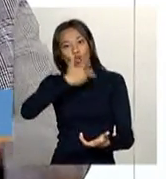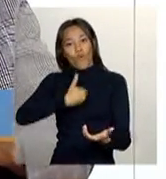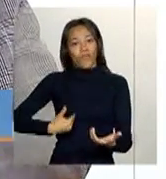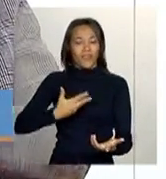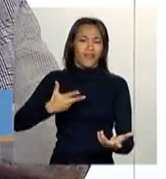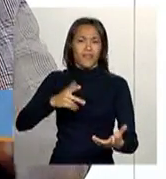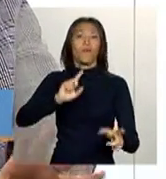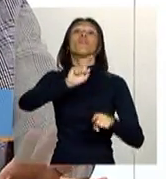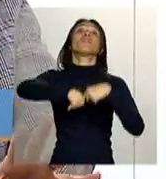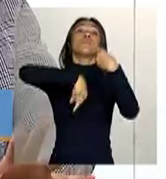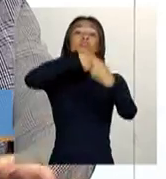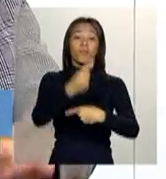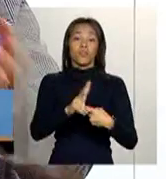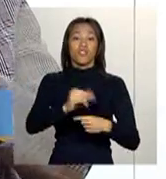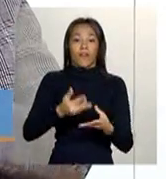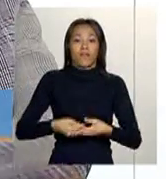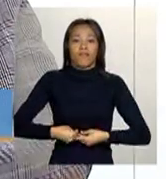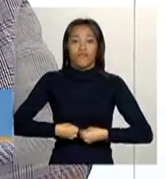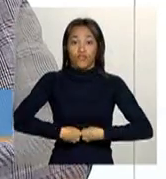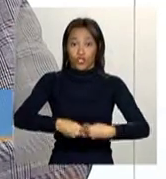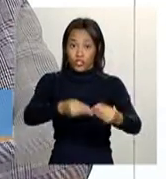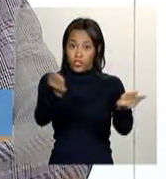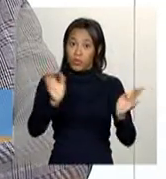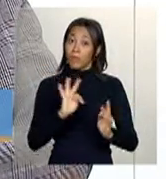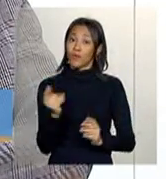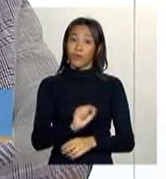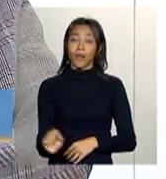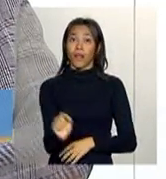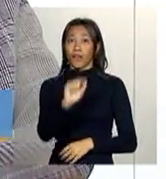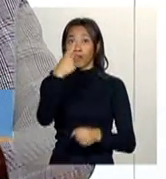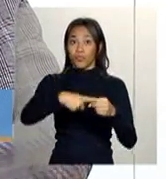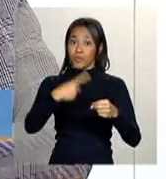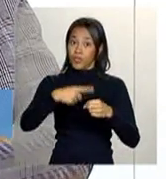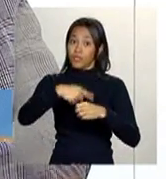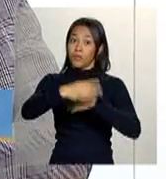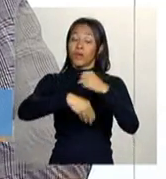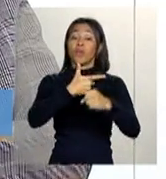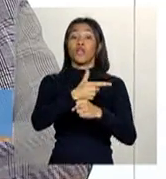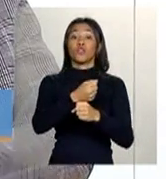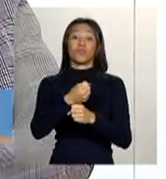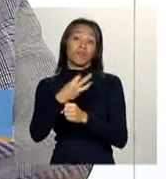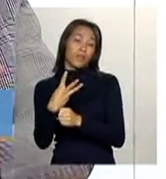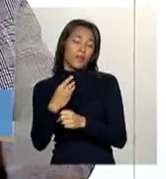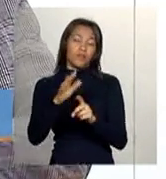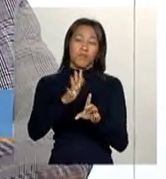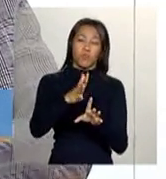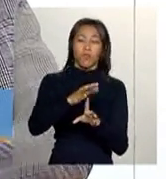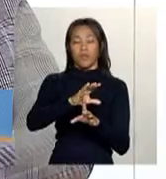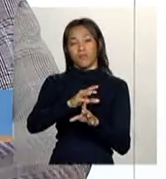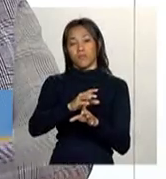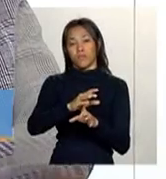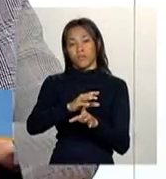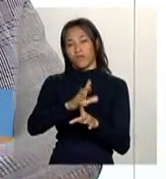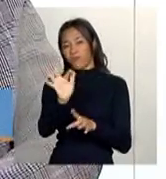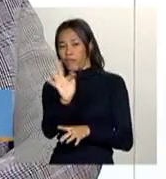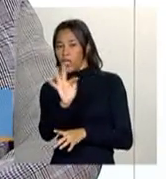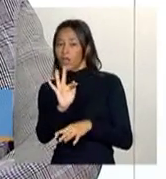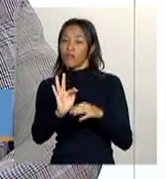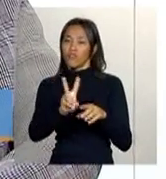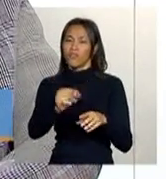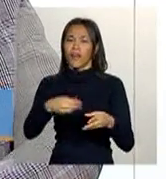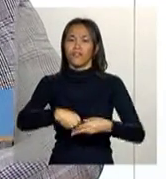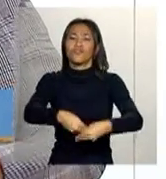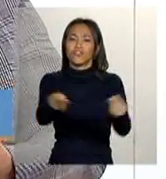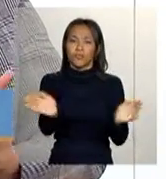fazer a grande distribuição para todos os municípios no começo do ano que vem, ainda é fevereiro, no máximo, em fevereiro, acredito, a gente vai estar fazendo essa